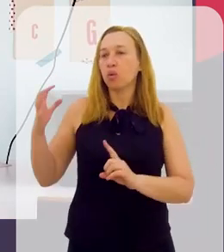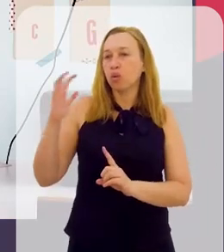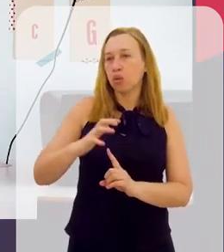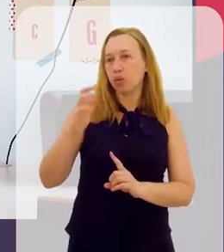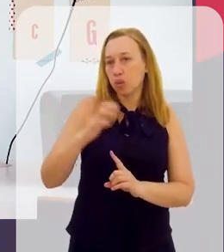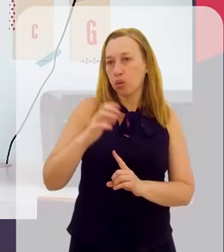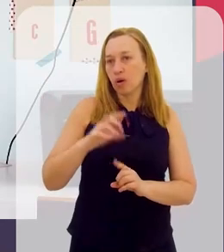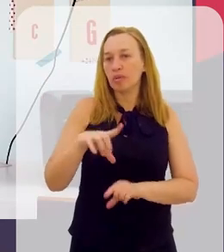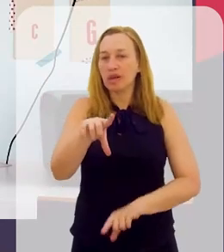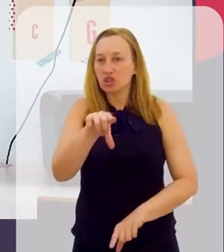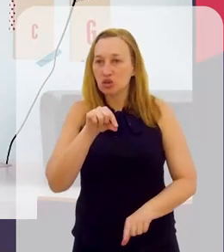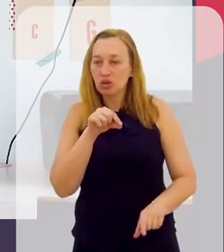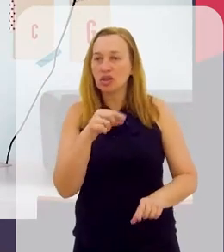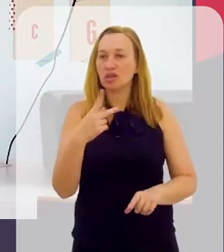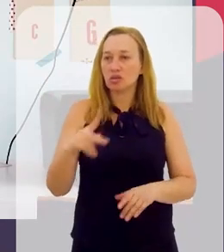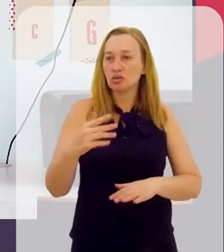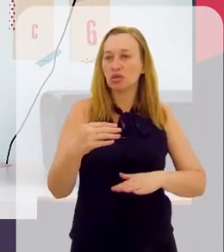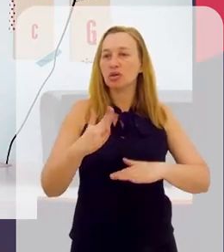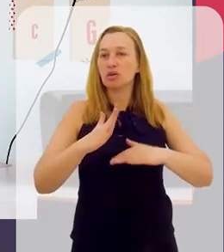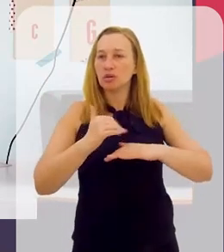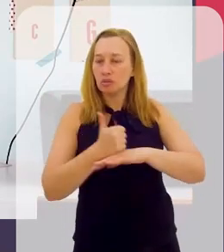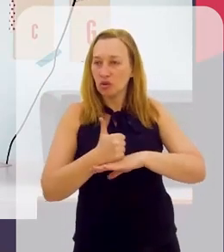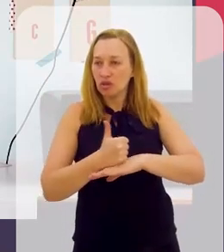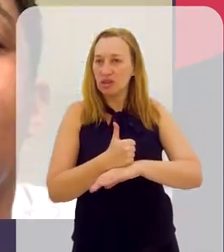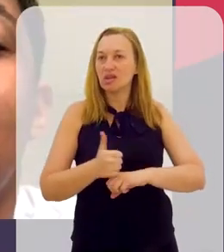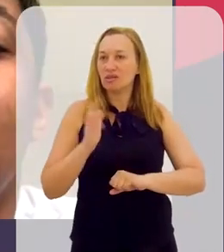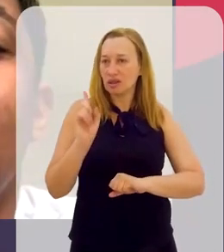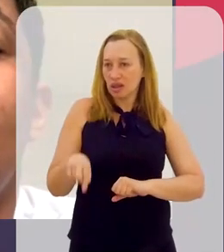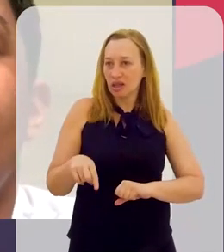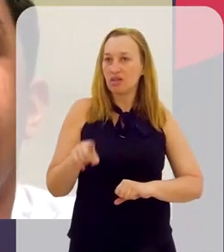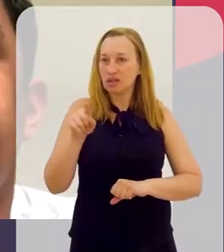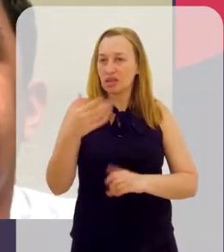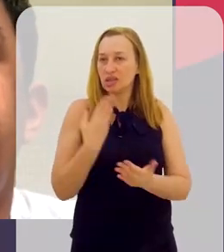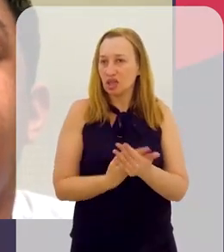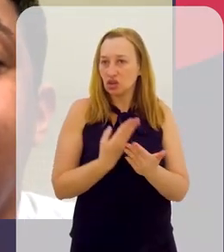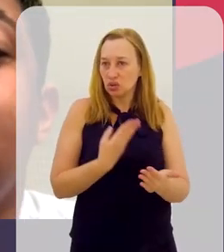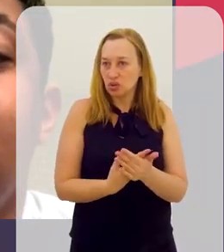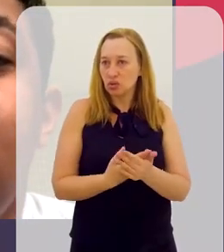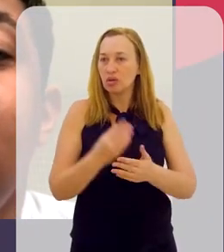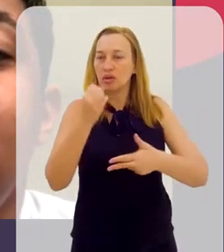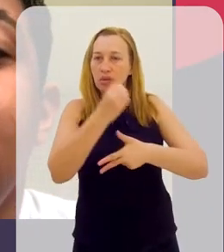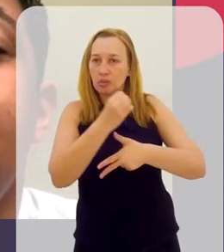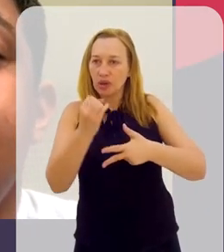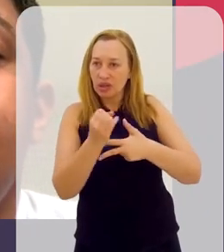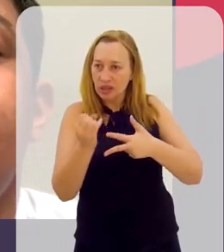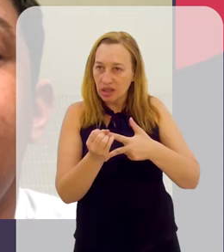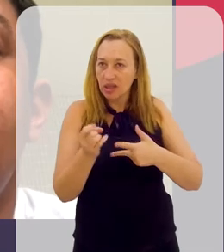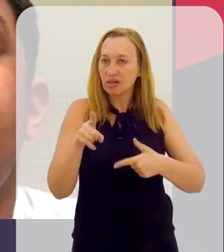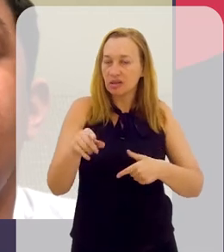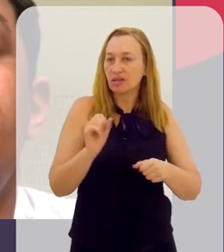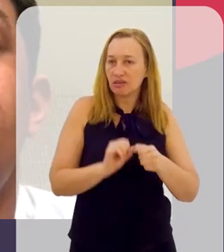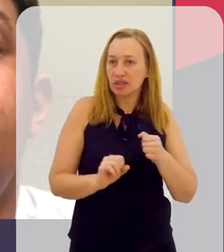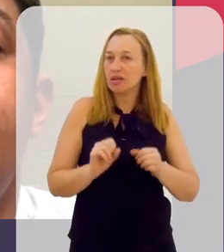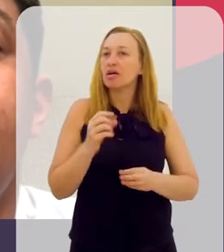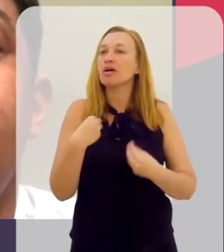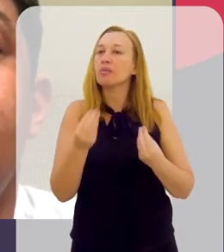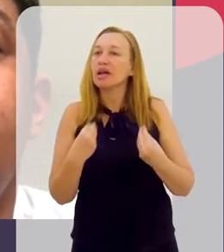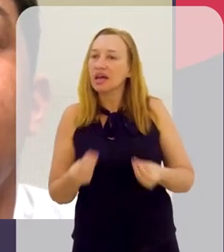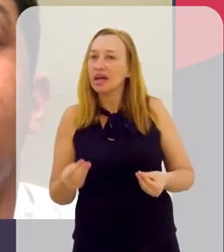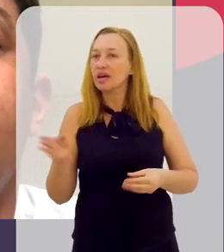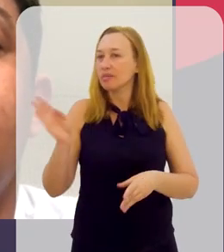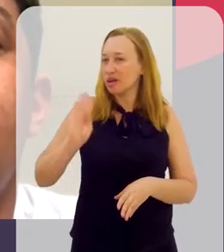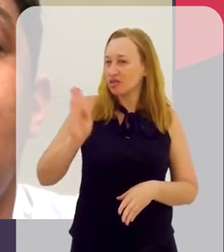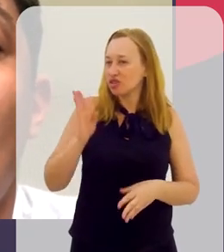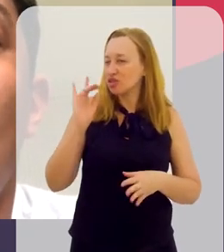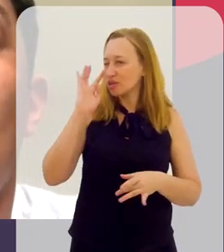te influenciou para decidir aí a tua carreira, né? Que agora você está estudando para fazer o Enem. Você vai